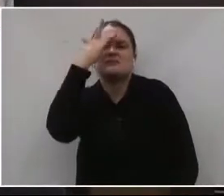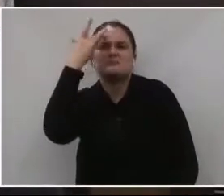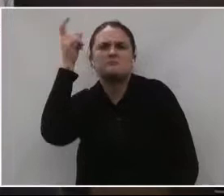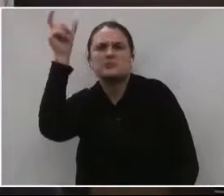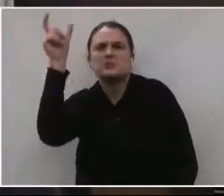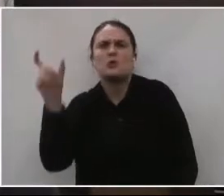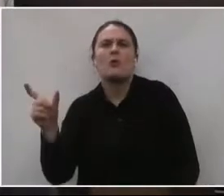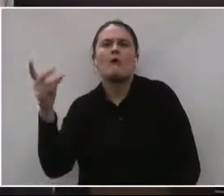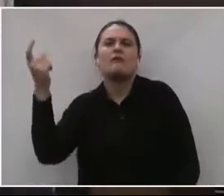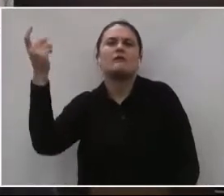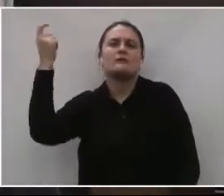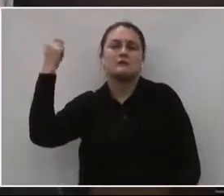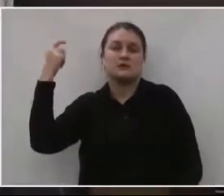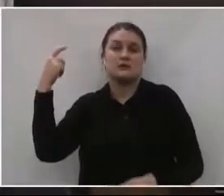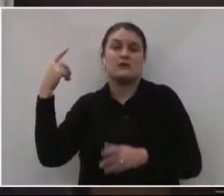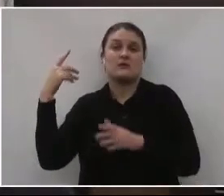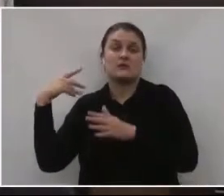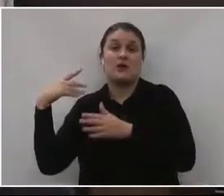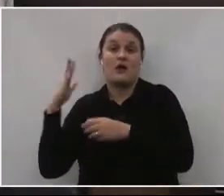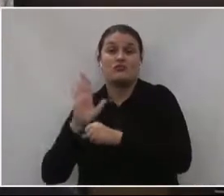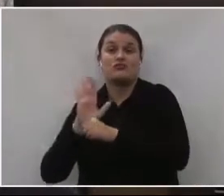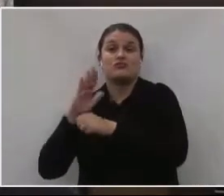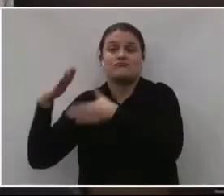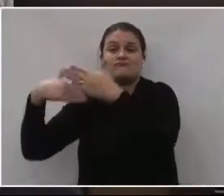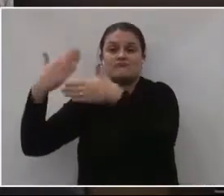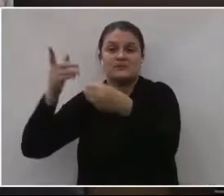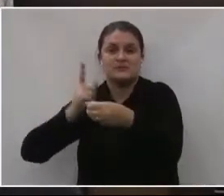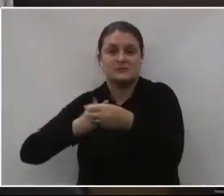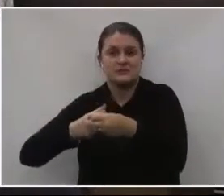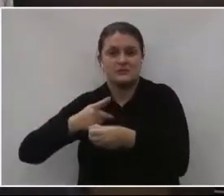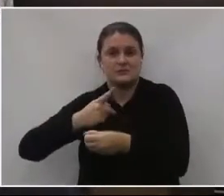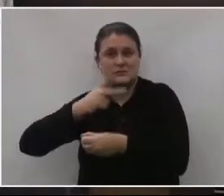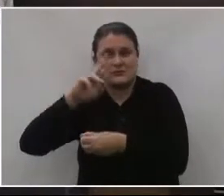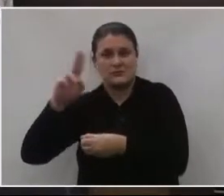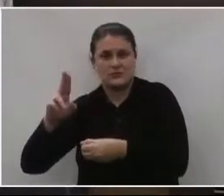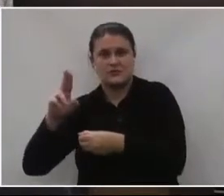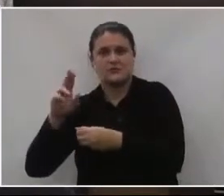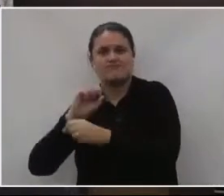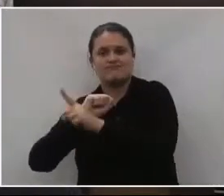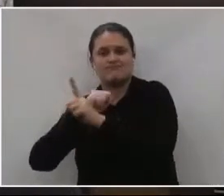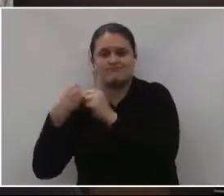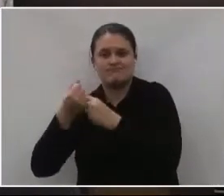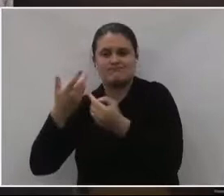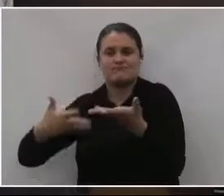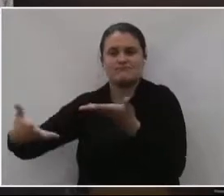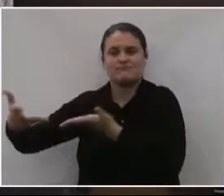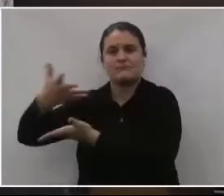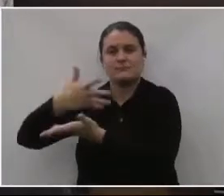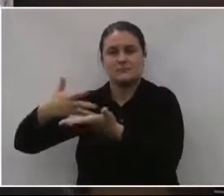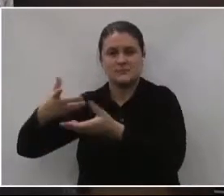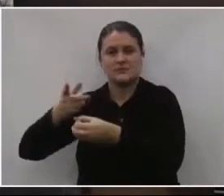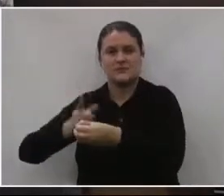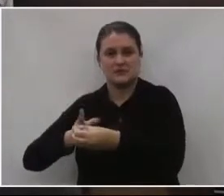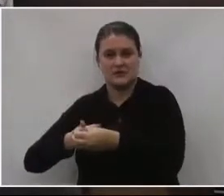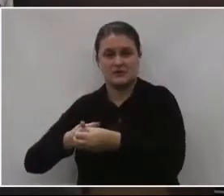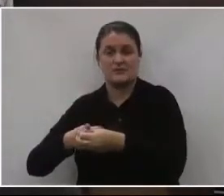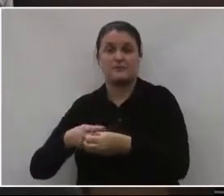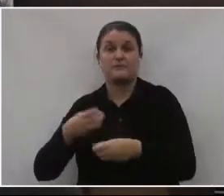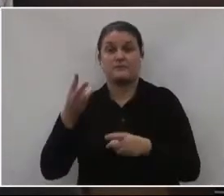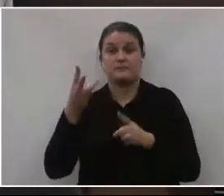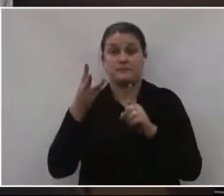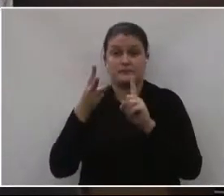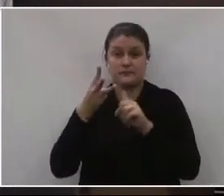tiveram no desenvolvimento aí de Porto União da Vitória e na socialização aí das nossas cidades. E